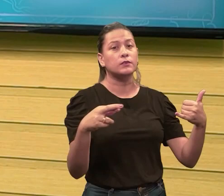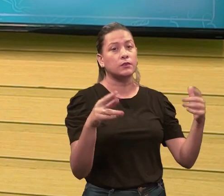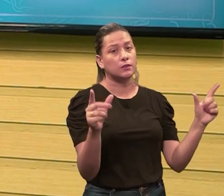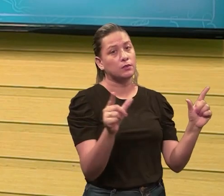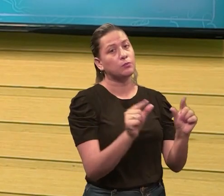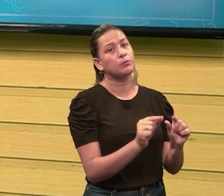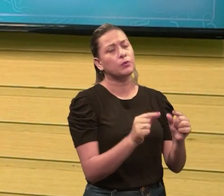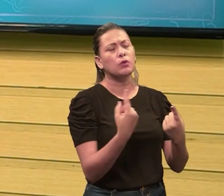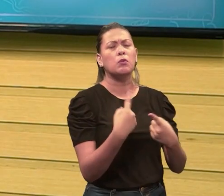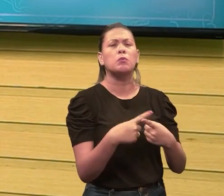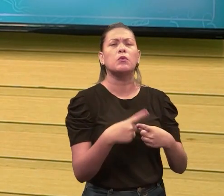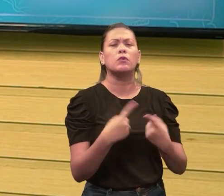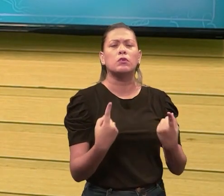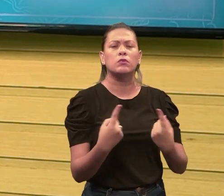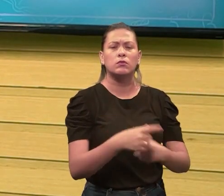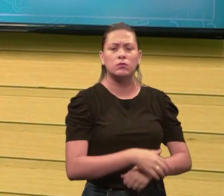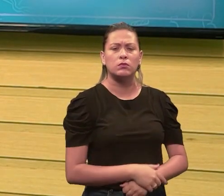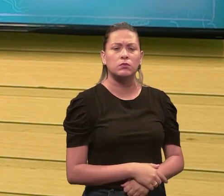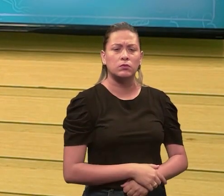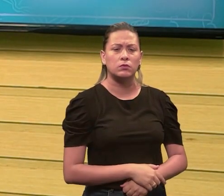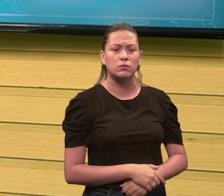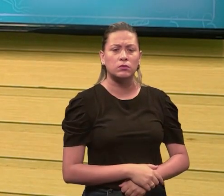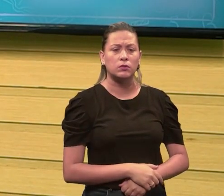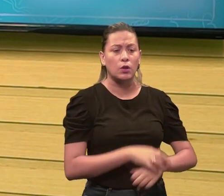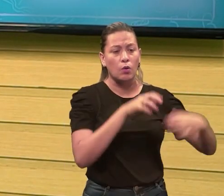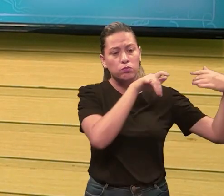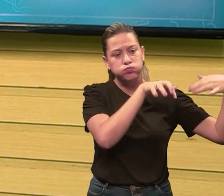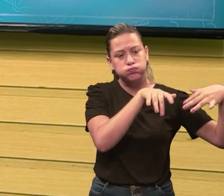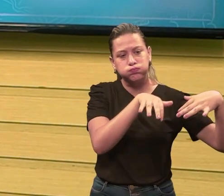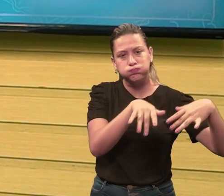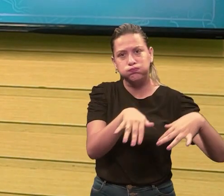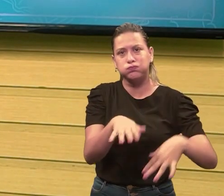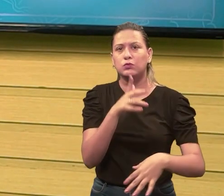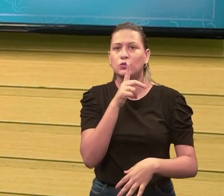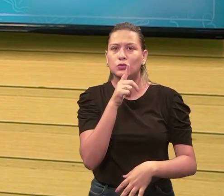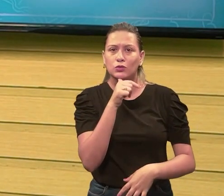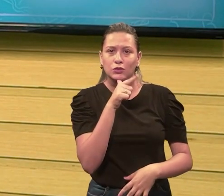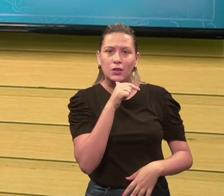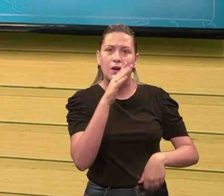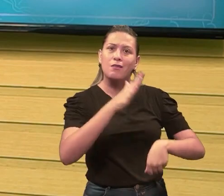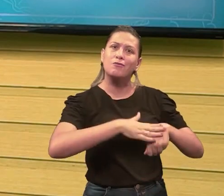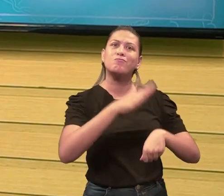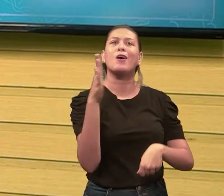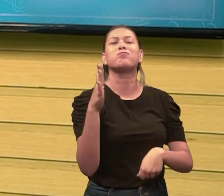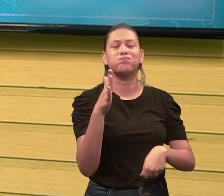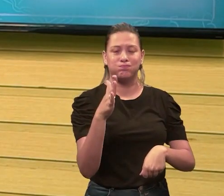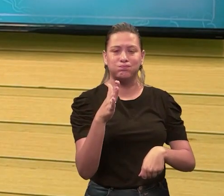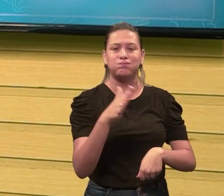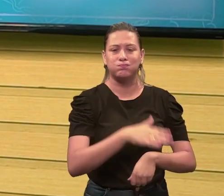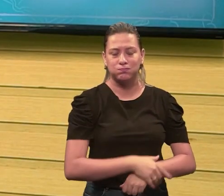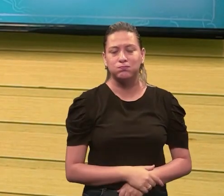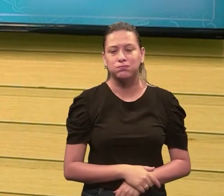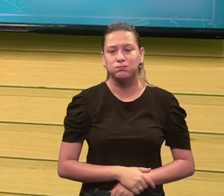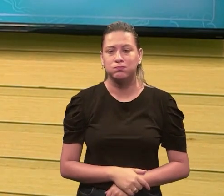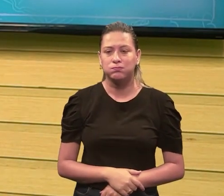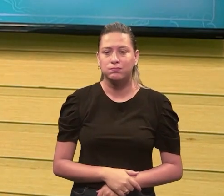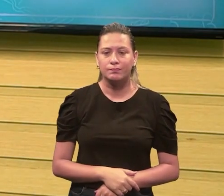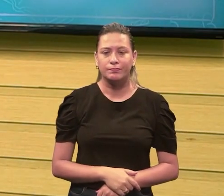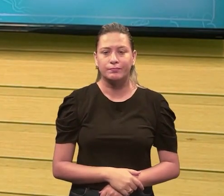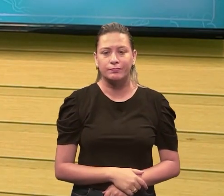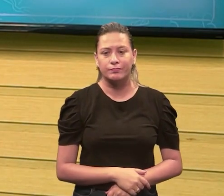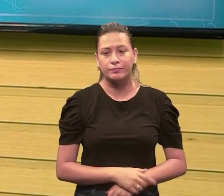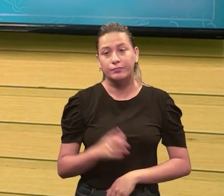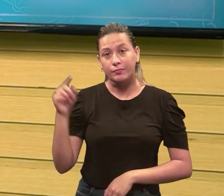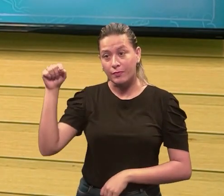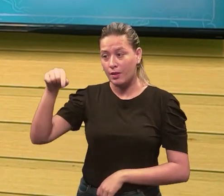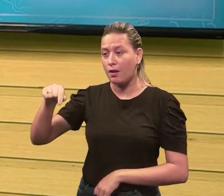resistência. Menor resistência por quê? Porque eu estou com um fluxo maior de água, né, escorrendo por esse encanamento, que ele é